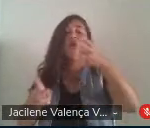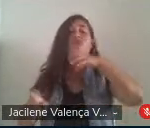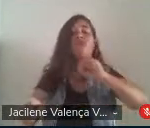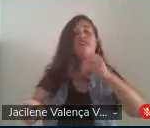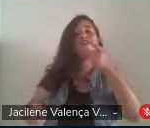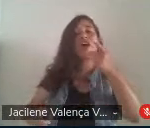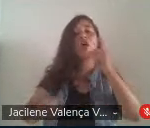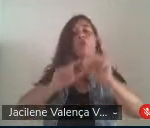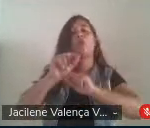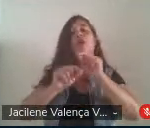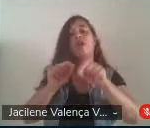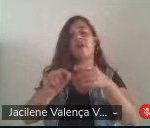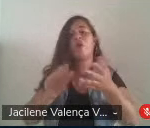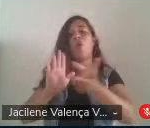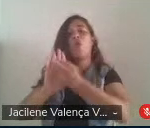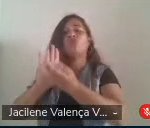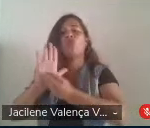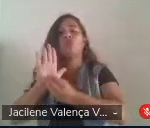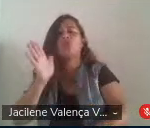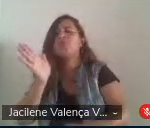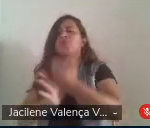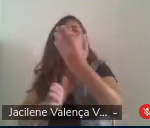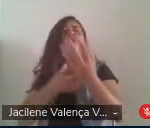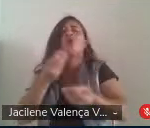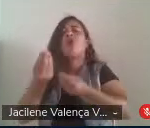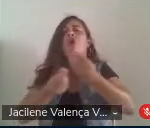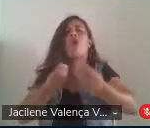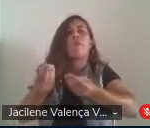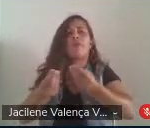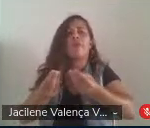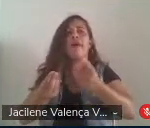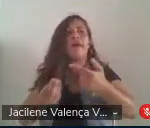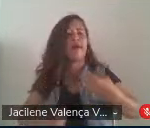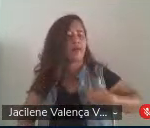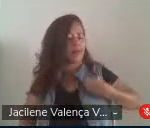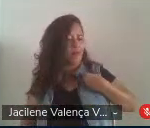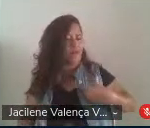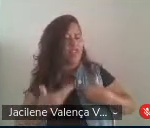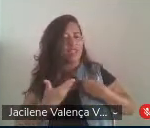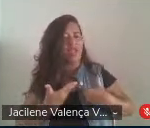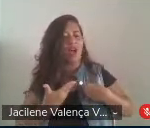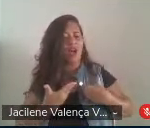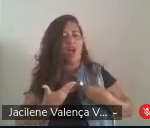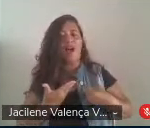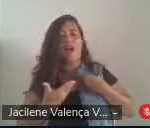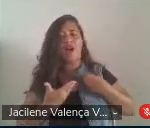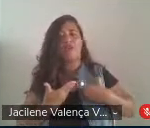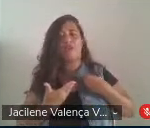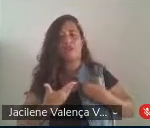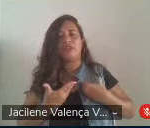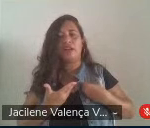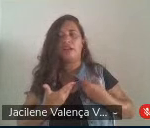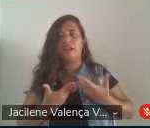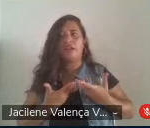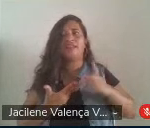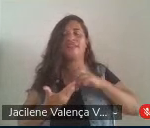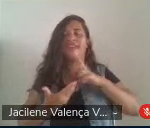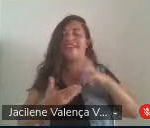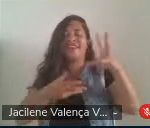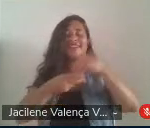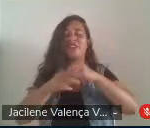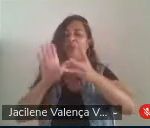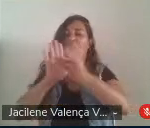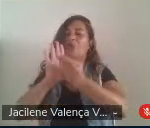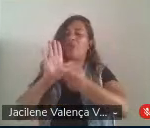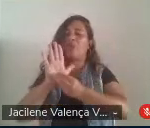conteúdos, né? De onde surgem os conteúdos? Os conteúdos estão na vida, né? A vida está prene de conteúdos, sentidos, e